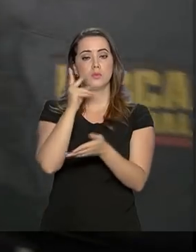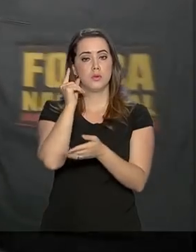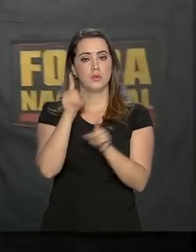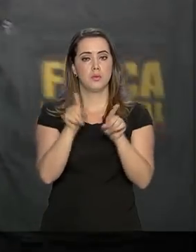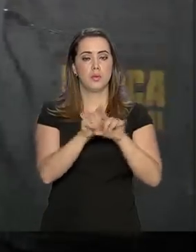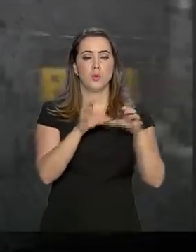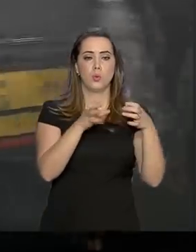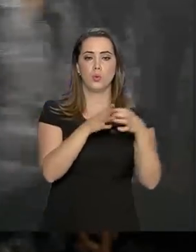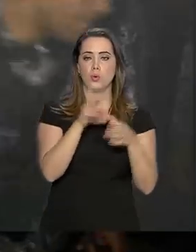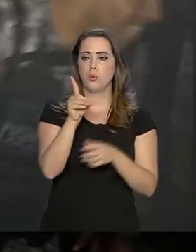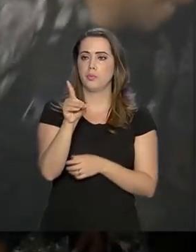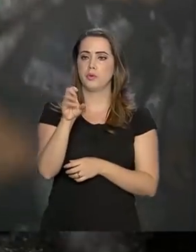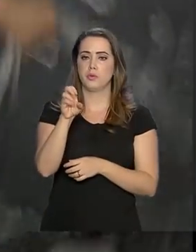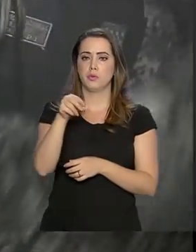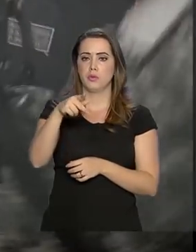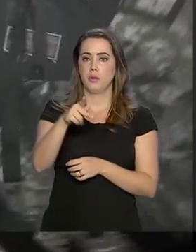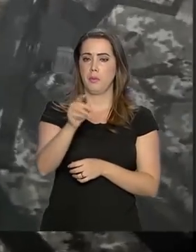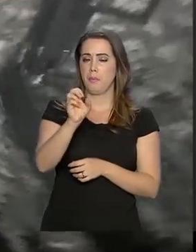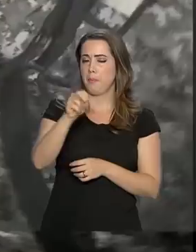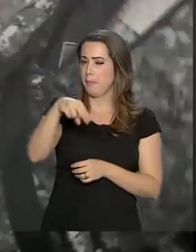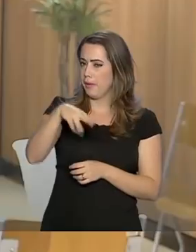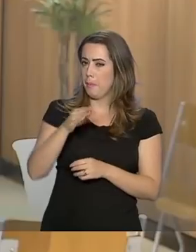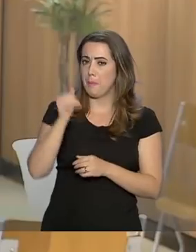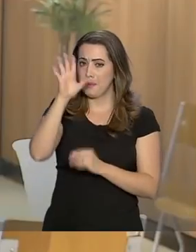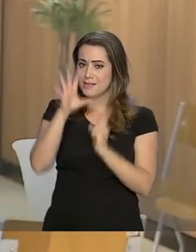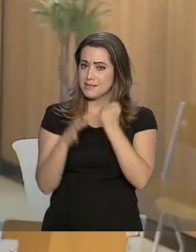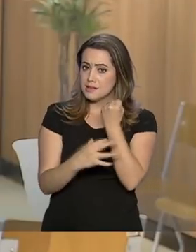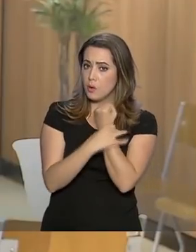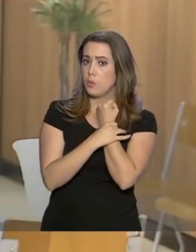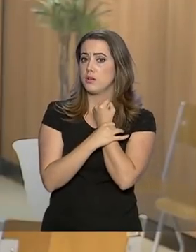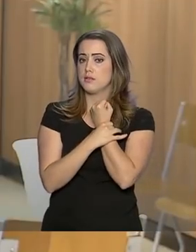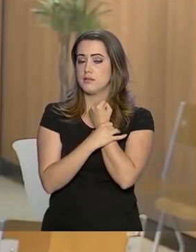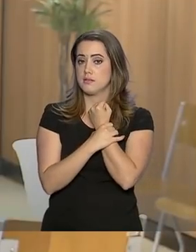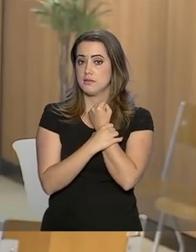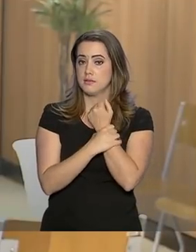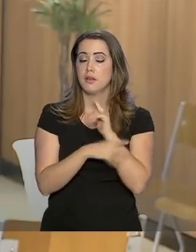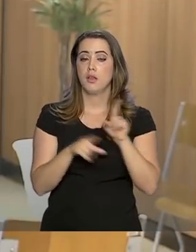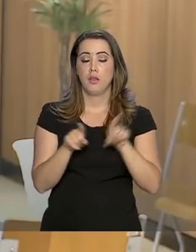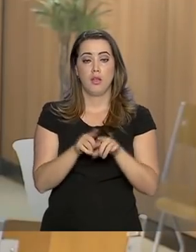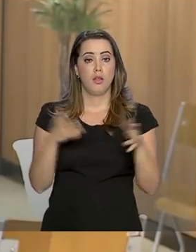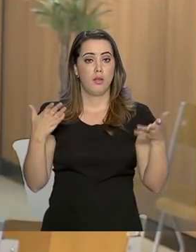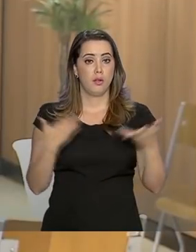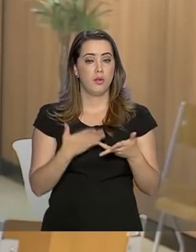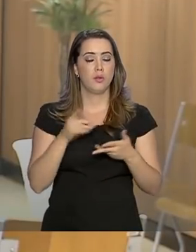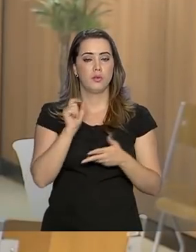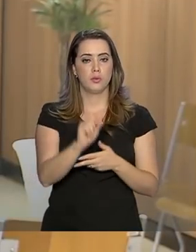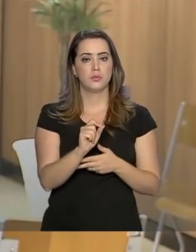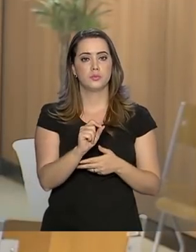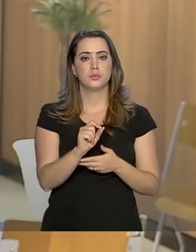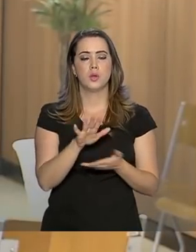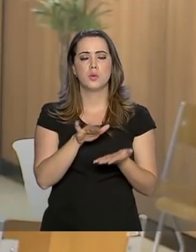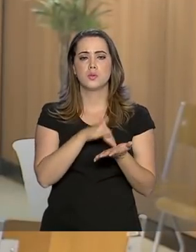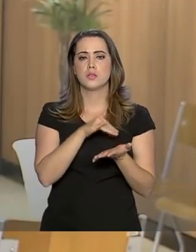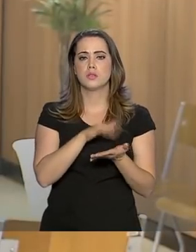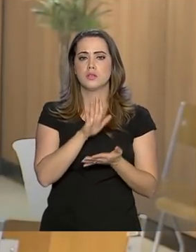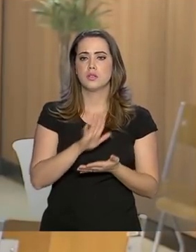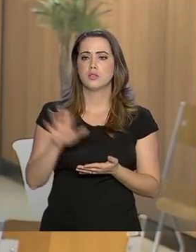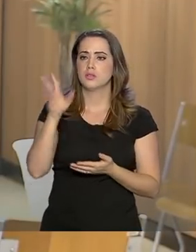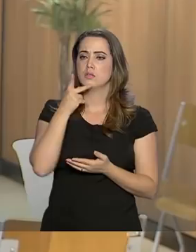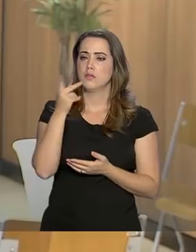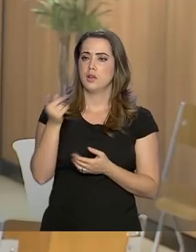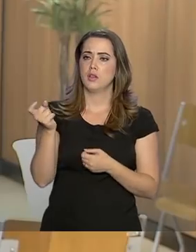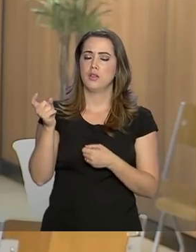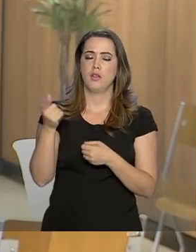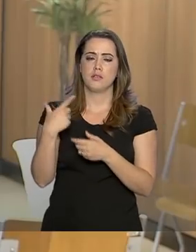penitenciários federais para reforçar a segurança. Agora, segundo o Secretário Nacional de Segurança Pública, a retirada das